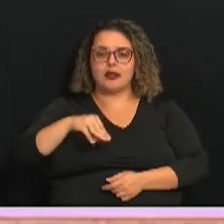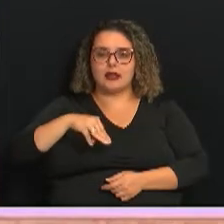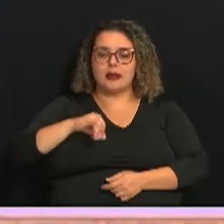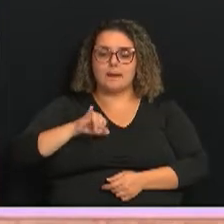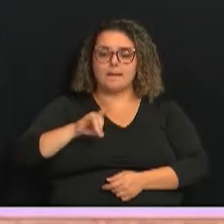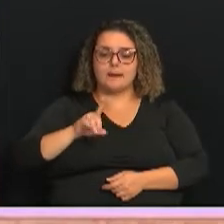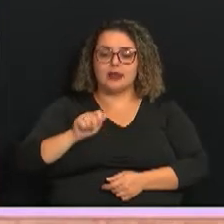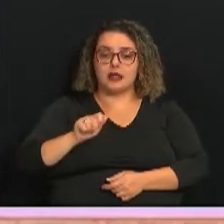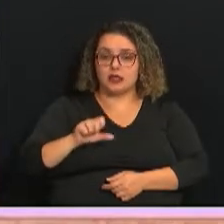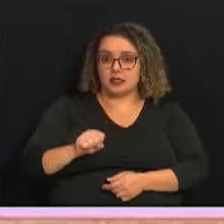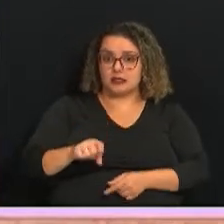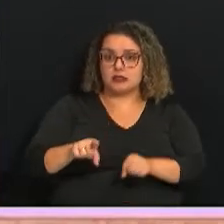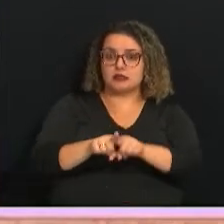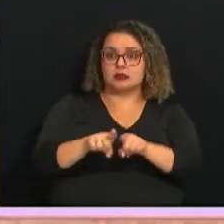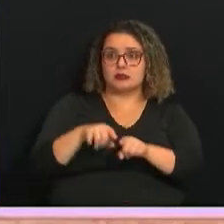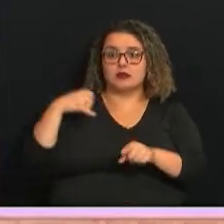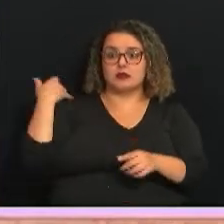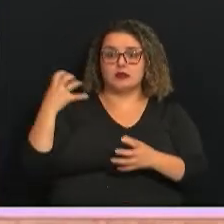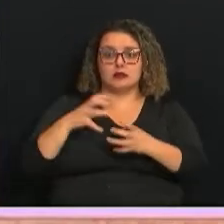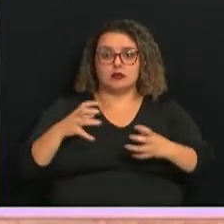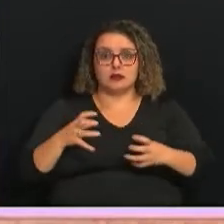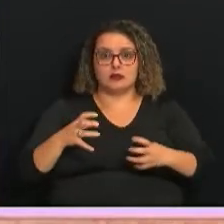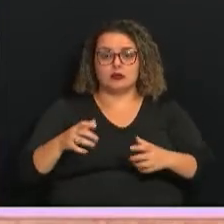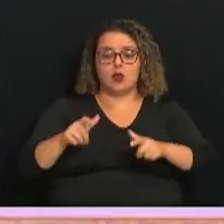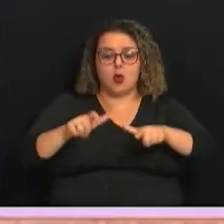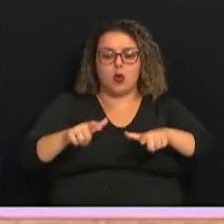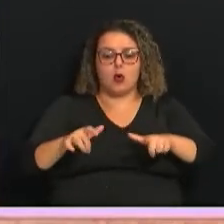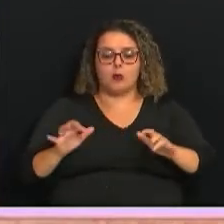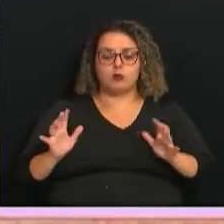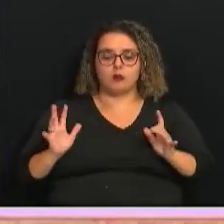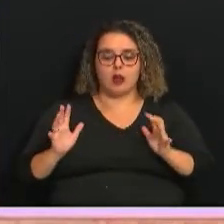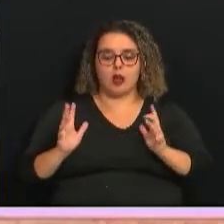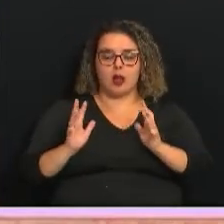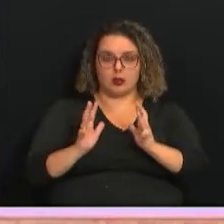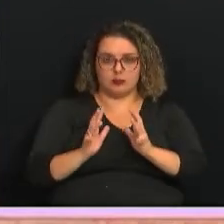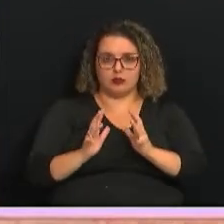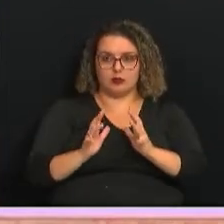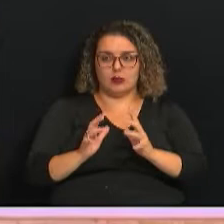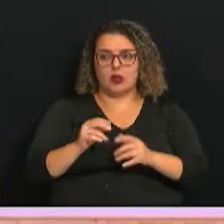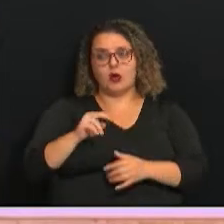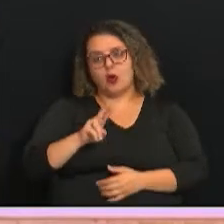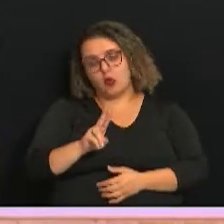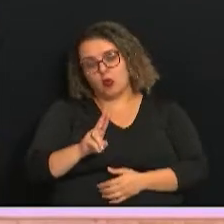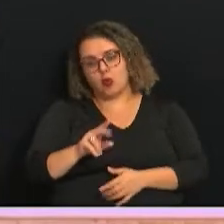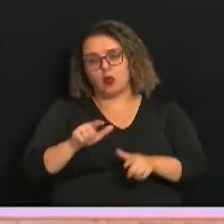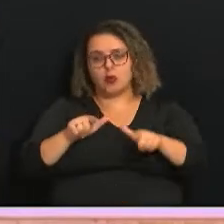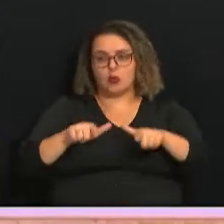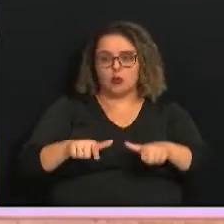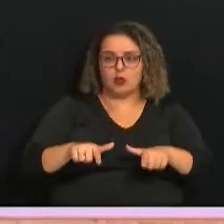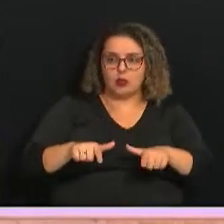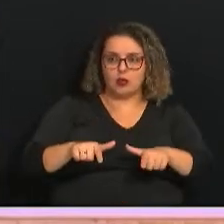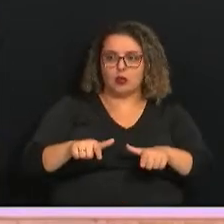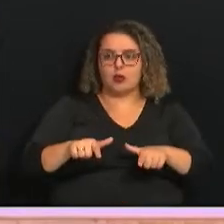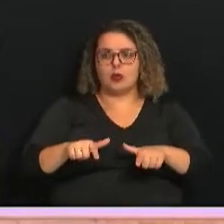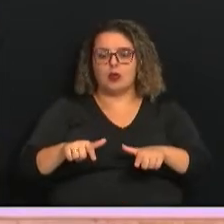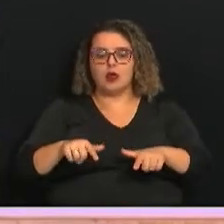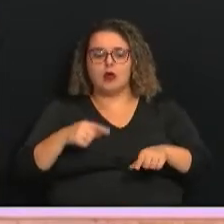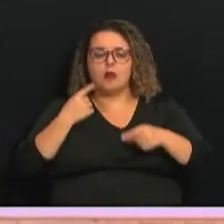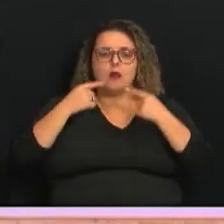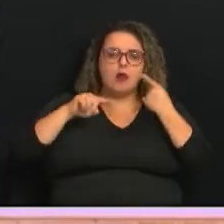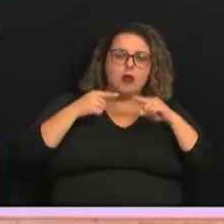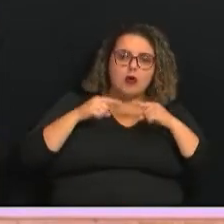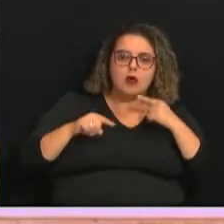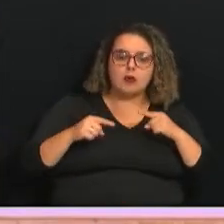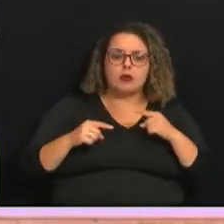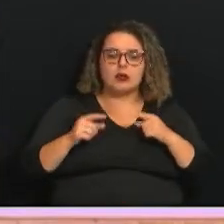principalmente se for um ambiente com mais gente, ou um ambiente, por exemplo, com música ao vivo, que as pessoas estão muito